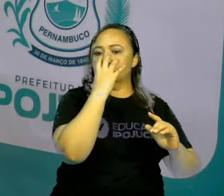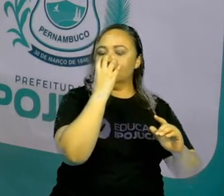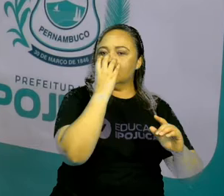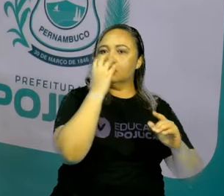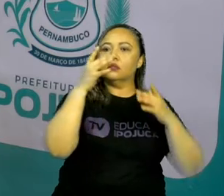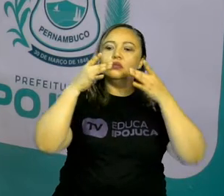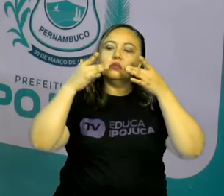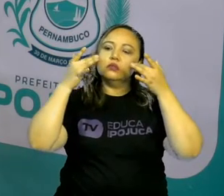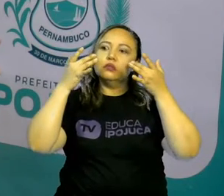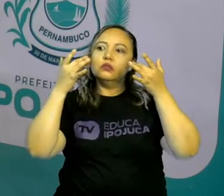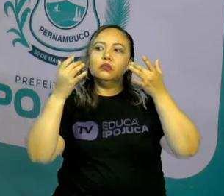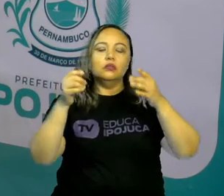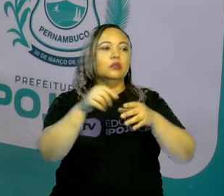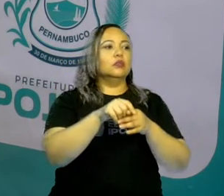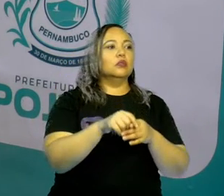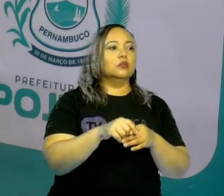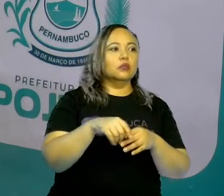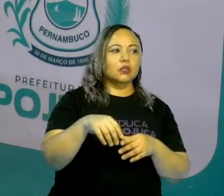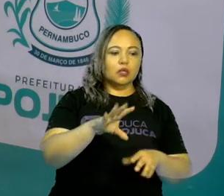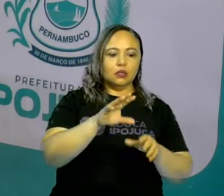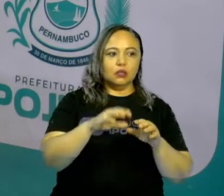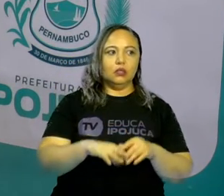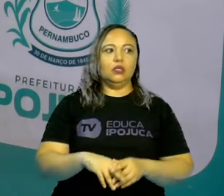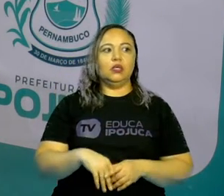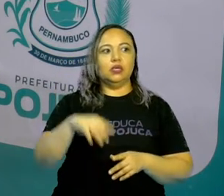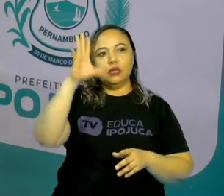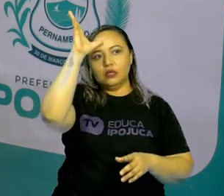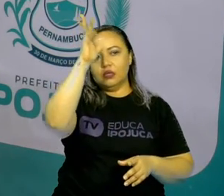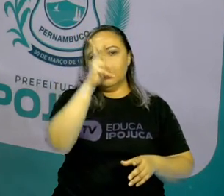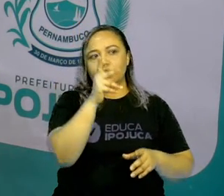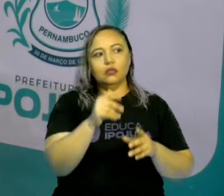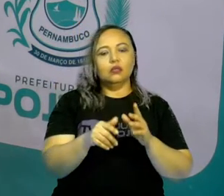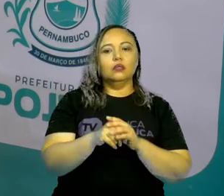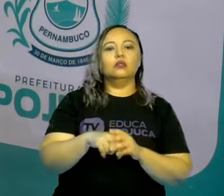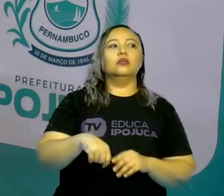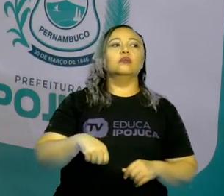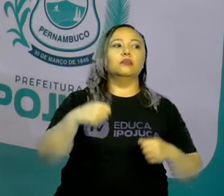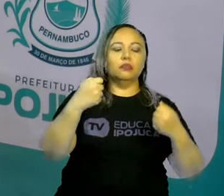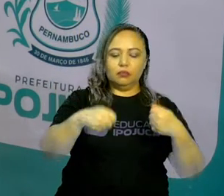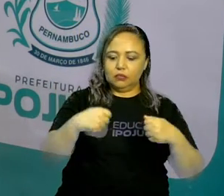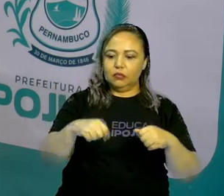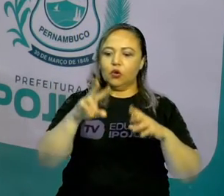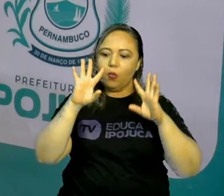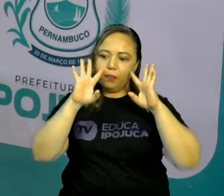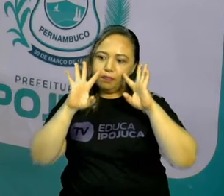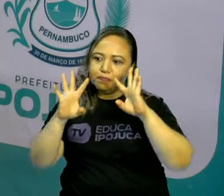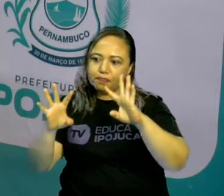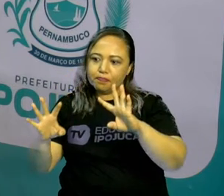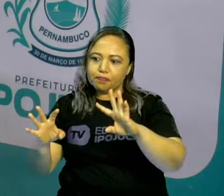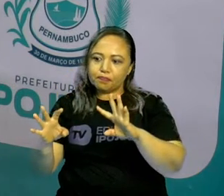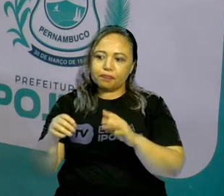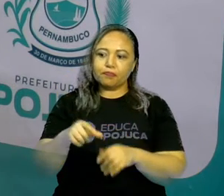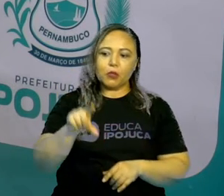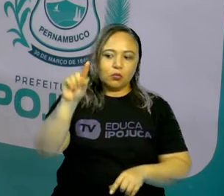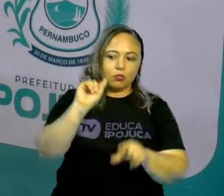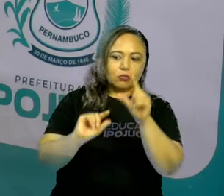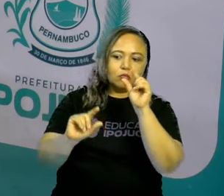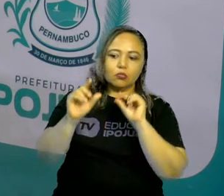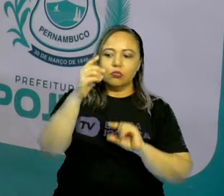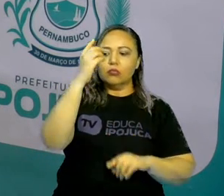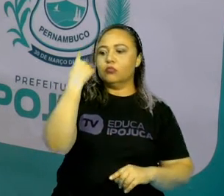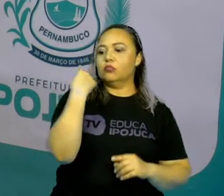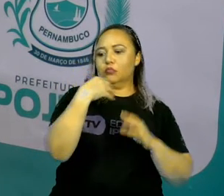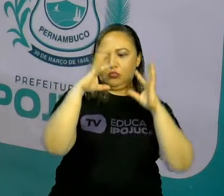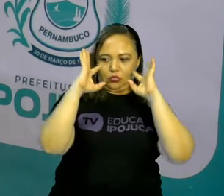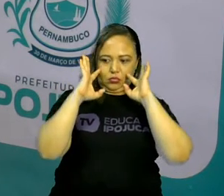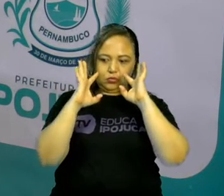E tem outros que o pessoal, né? Galinha. E faça uma observação de algum. Às vezes tem criança que tem aquele